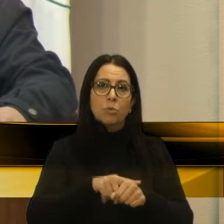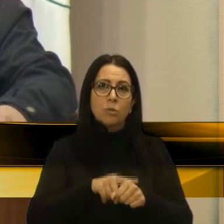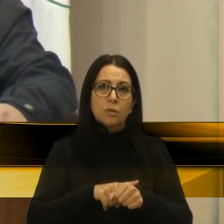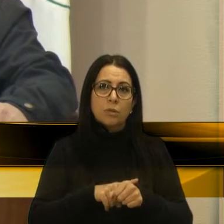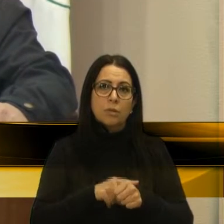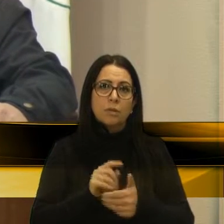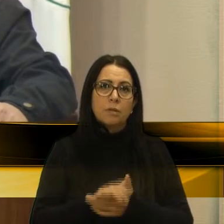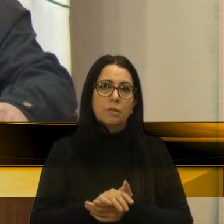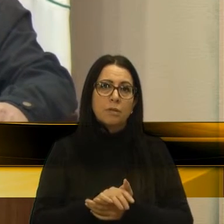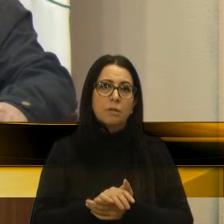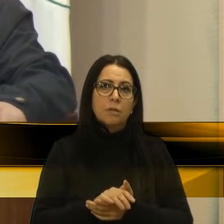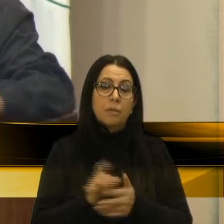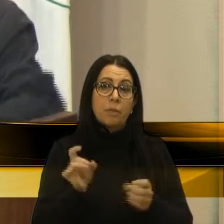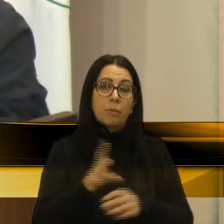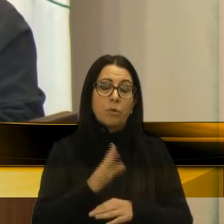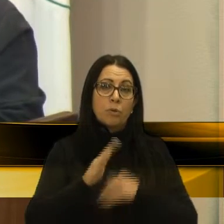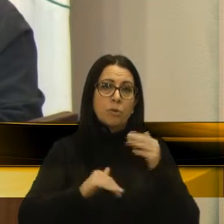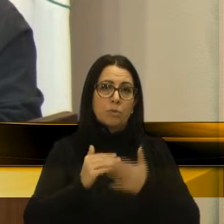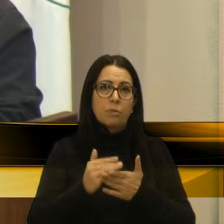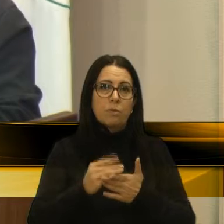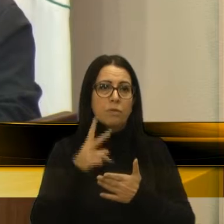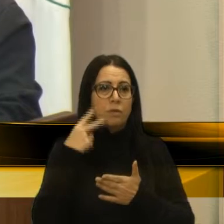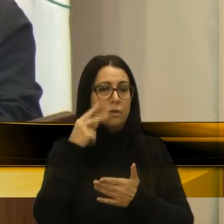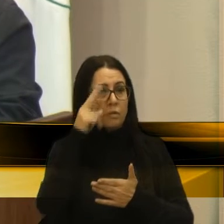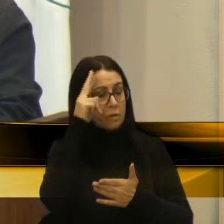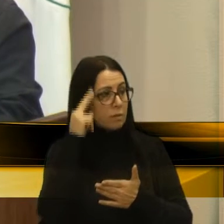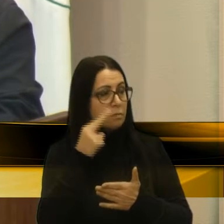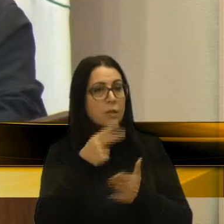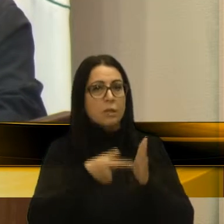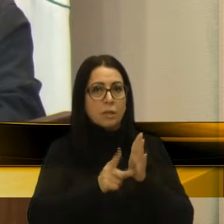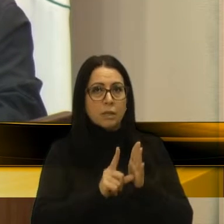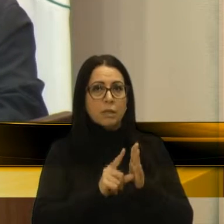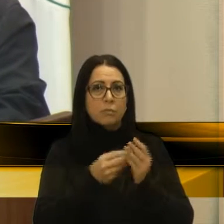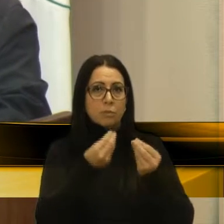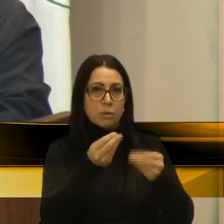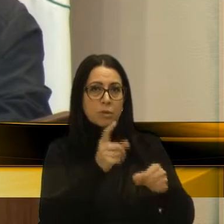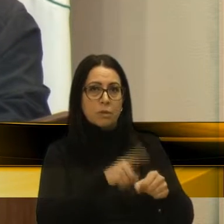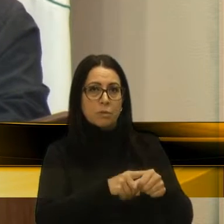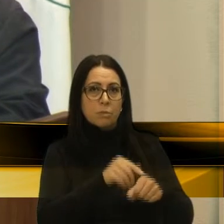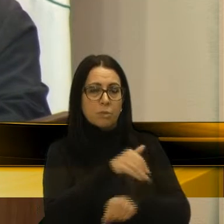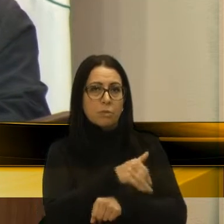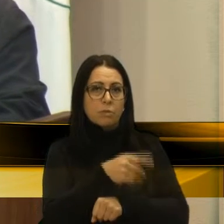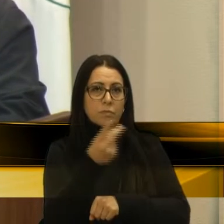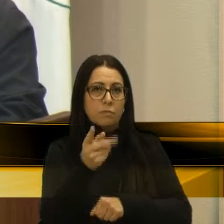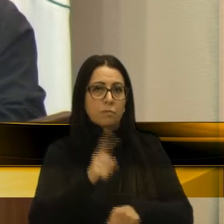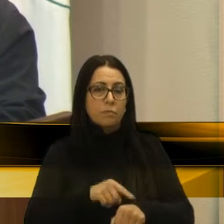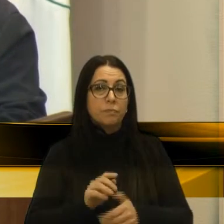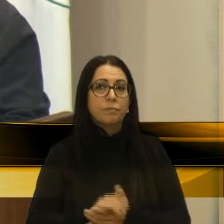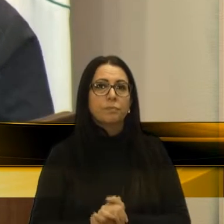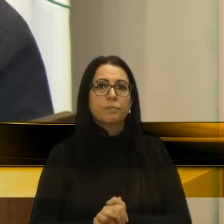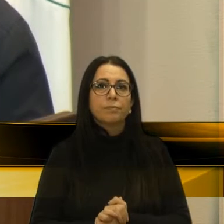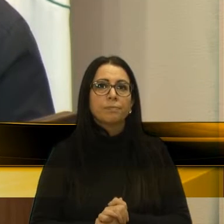já deve estar pronta essa obra. Vereador Rafael, antes então de eu passar na próxima rua, eu lhe passo uma parte.